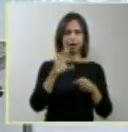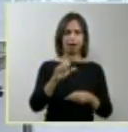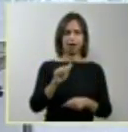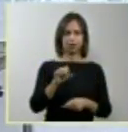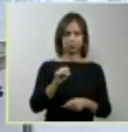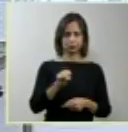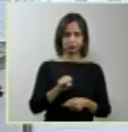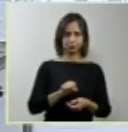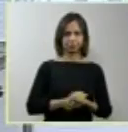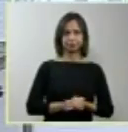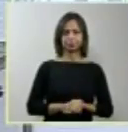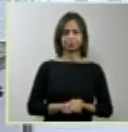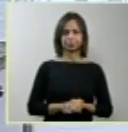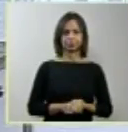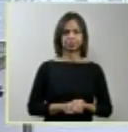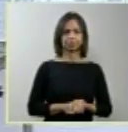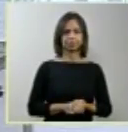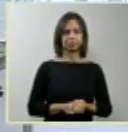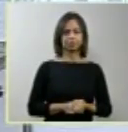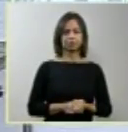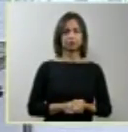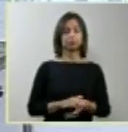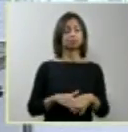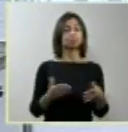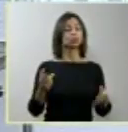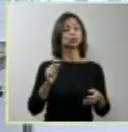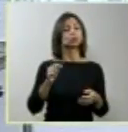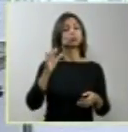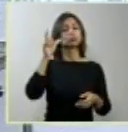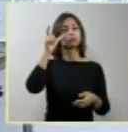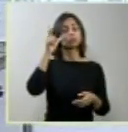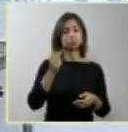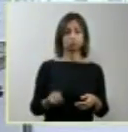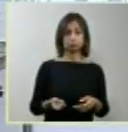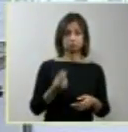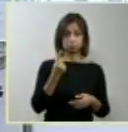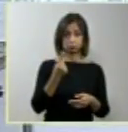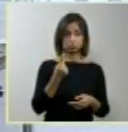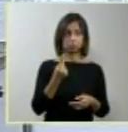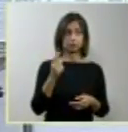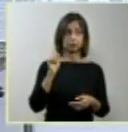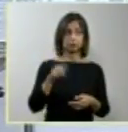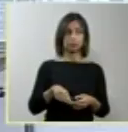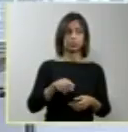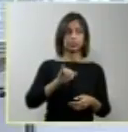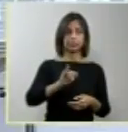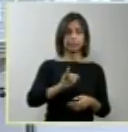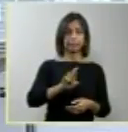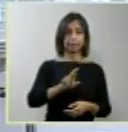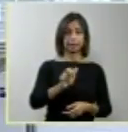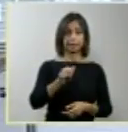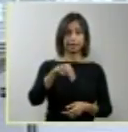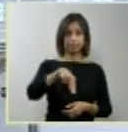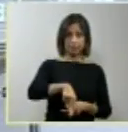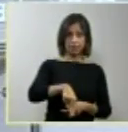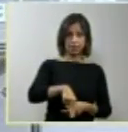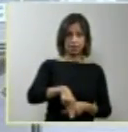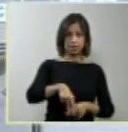E o que é curioso é que o Irã, desde 2004,